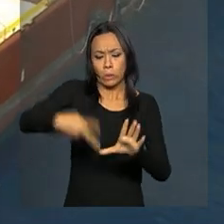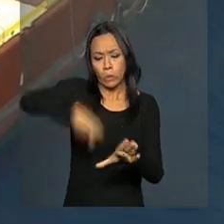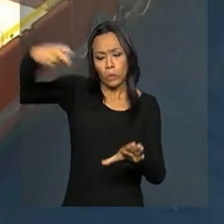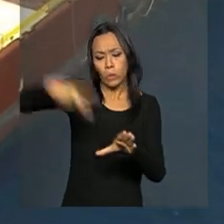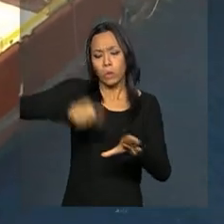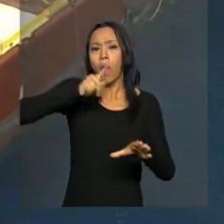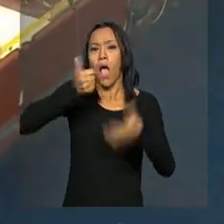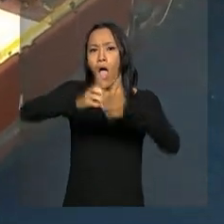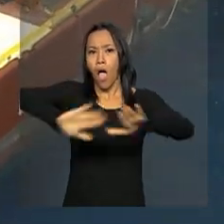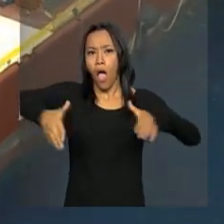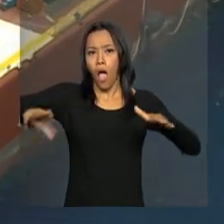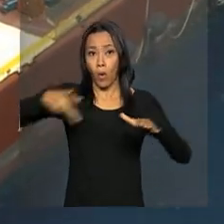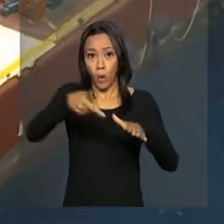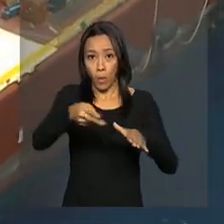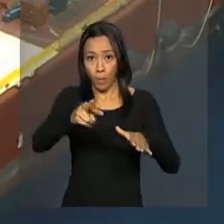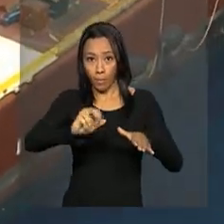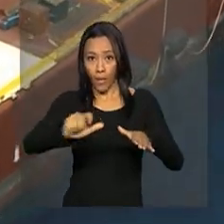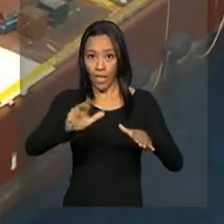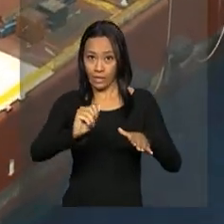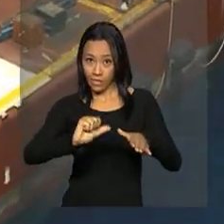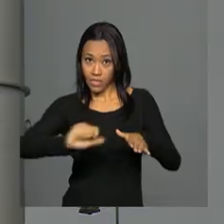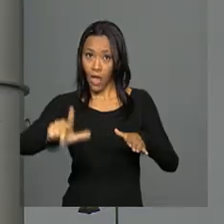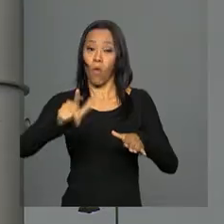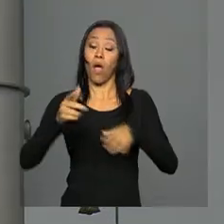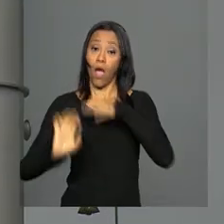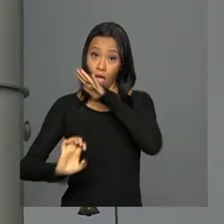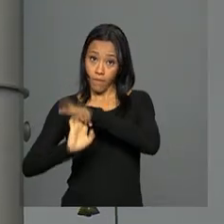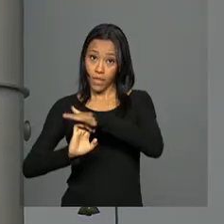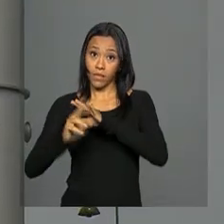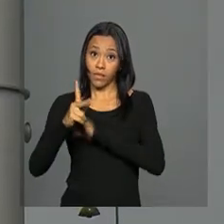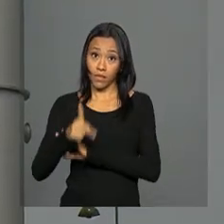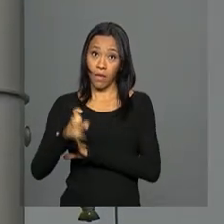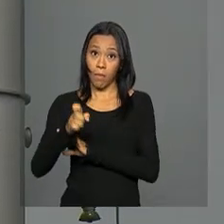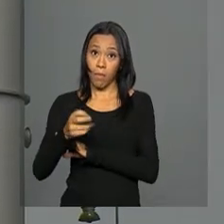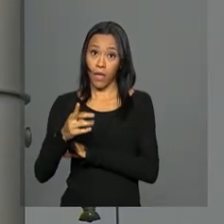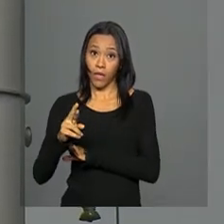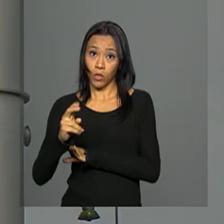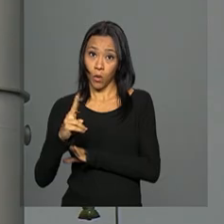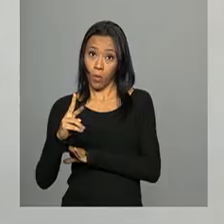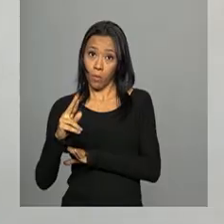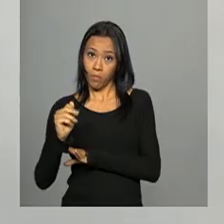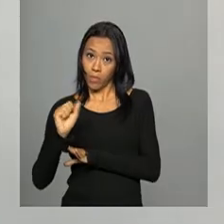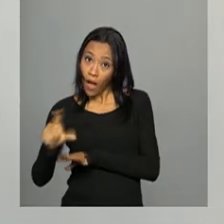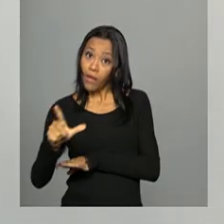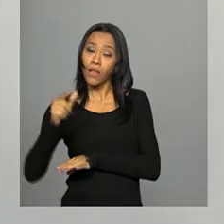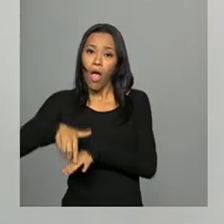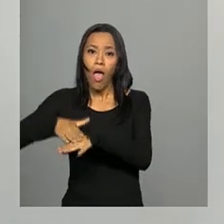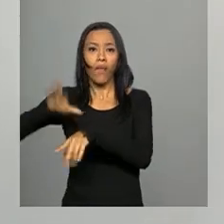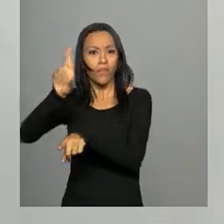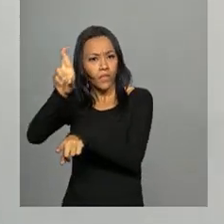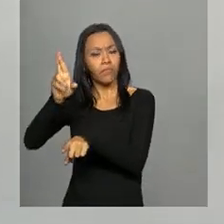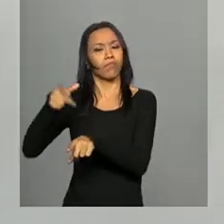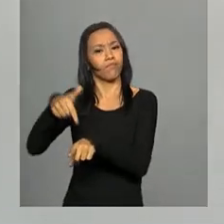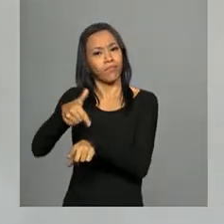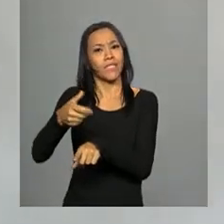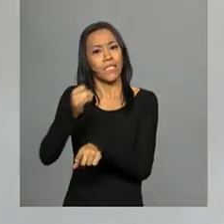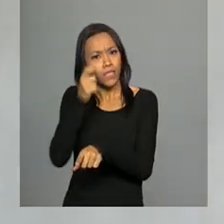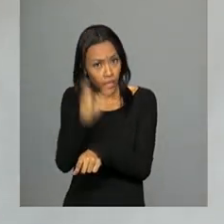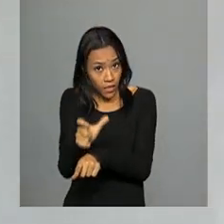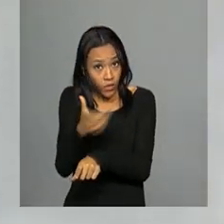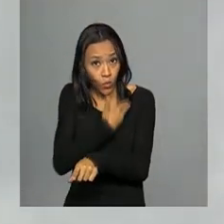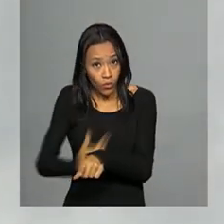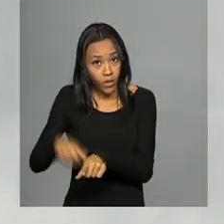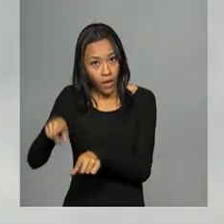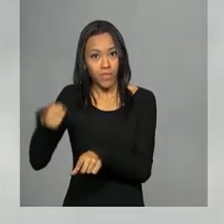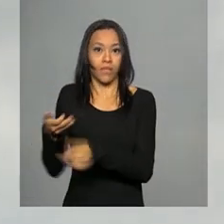pré-sal. A Petrobras terá preferência para ser operadora dessas áreas e, quando for de interesse do governo, a estatal deverá